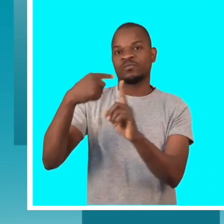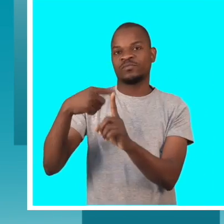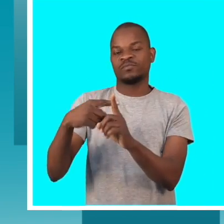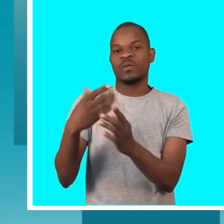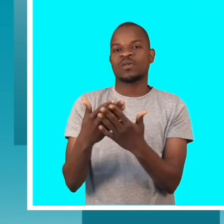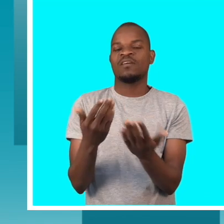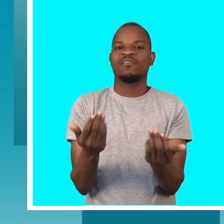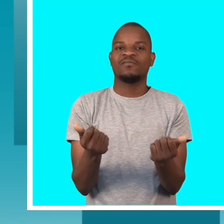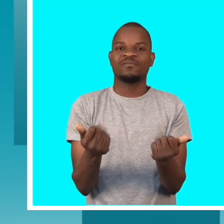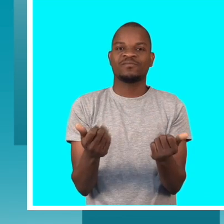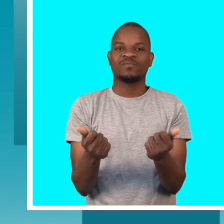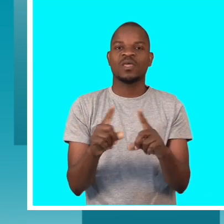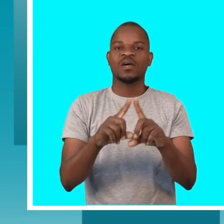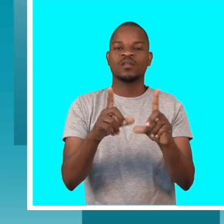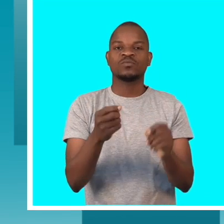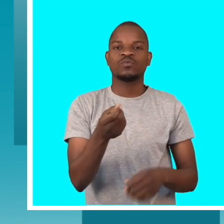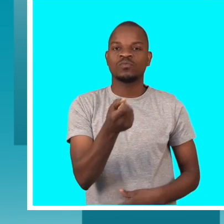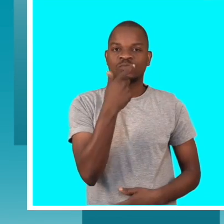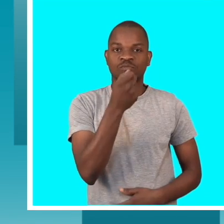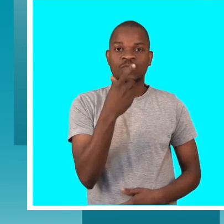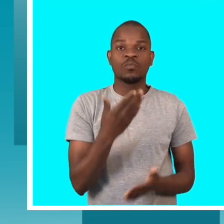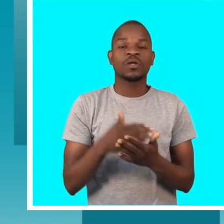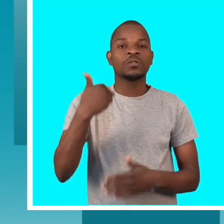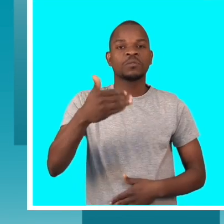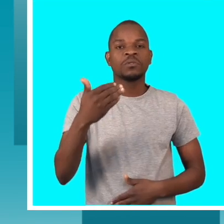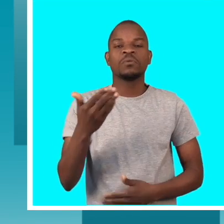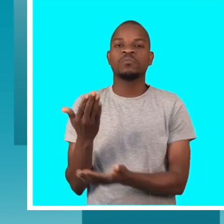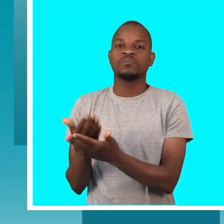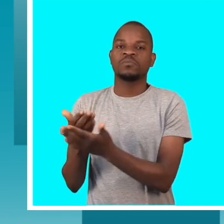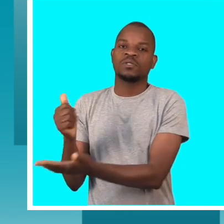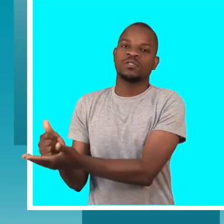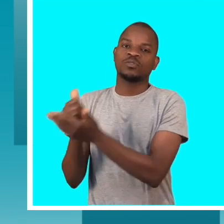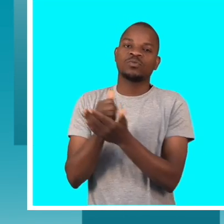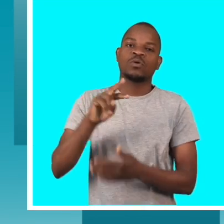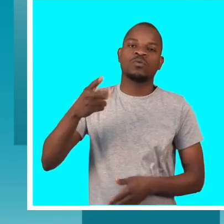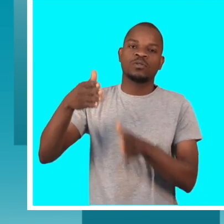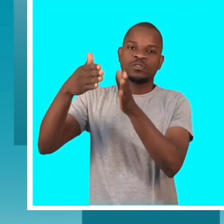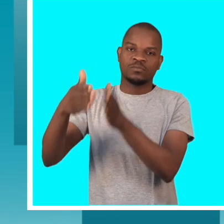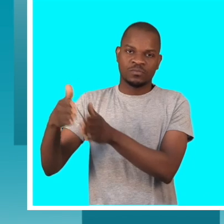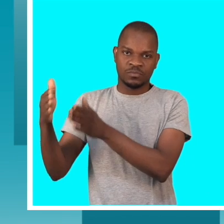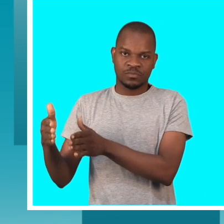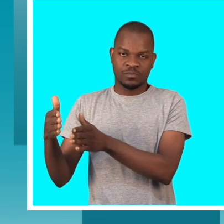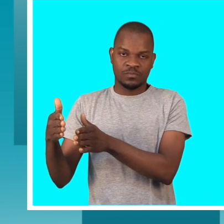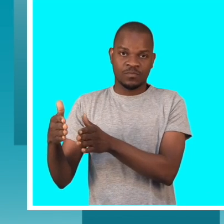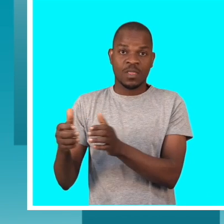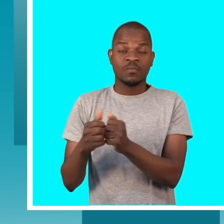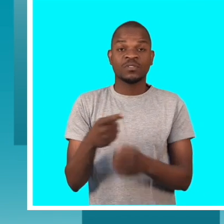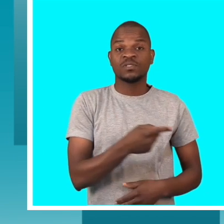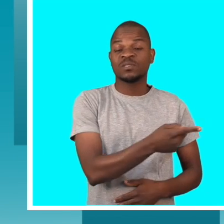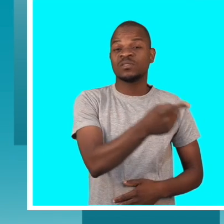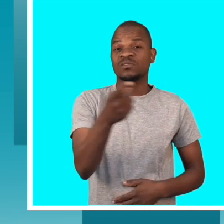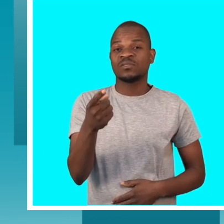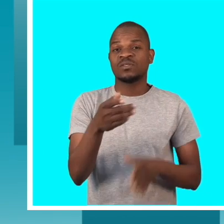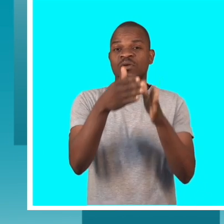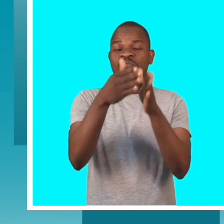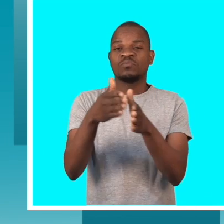facilitar o acesso a fármacos, que muitas das vezes dependia de terceiros. Para todas as pessoas com deficiência visual, para